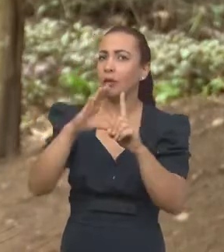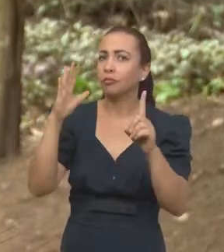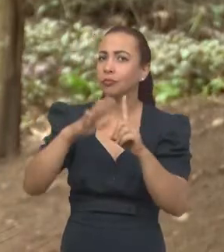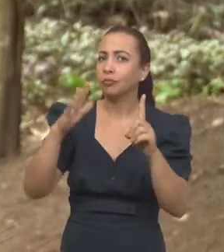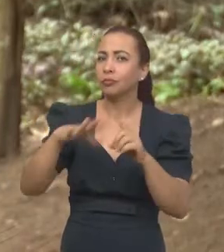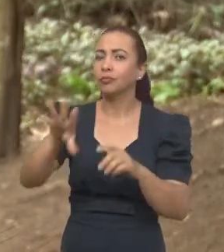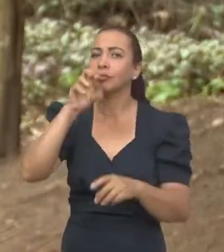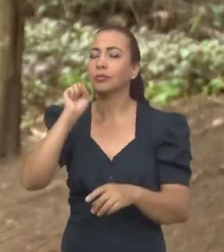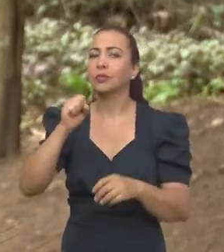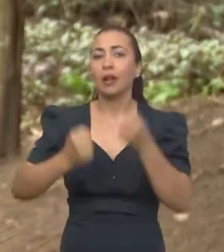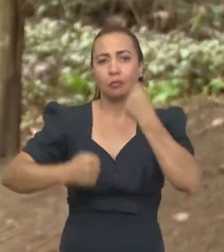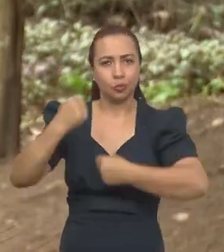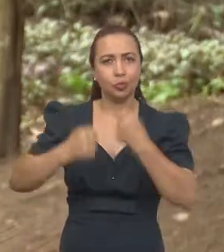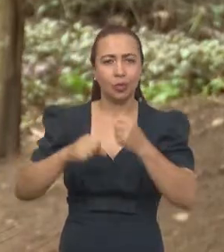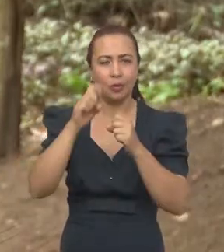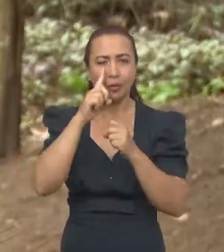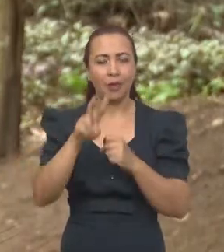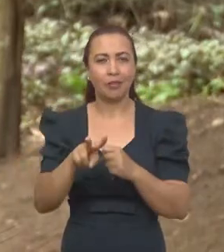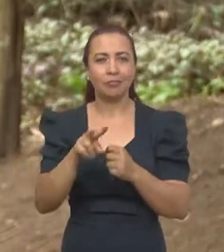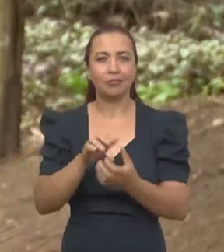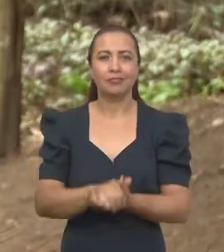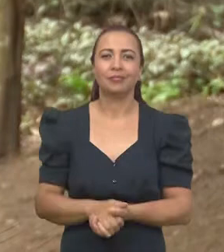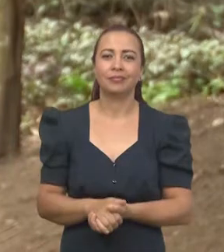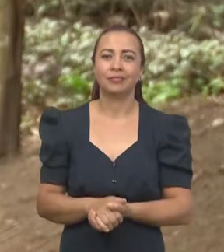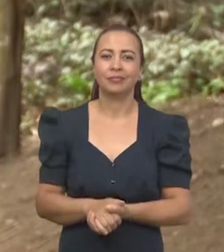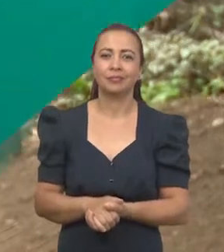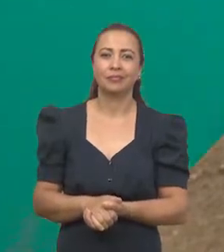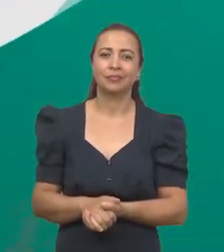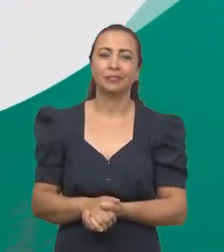do oxigênio nas corridas. Vamos acompanhar?